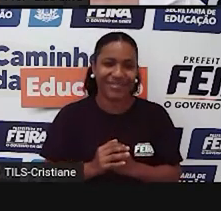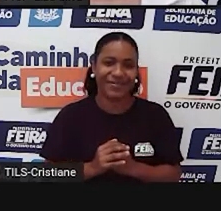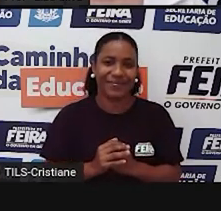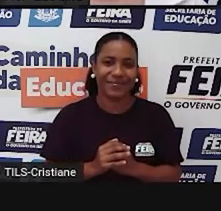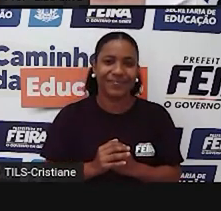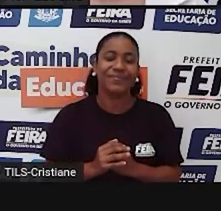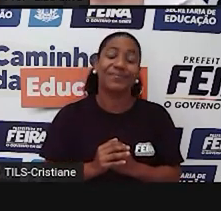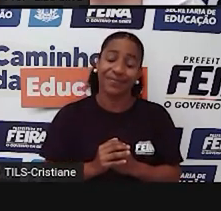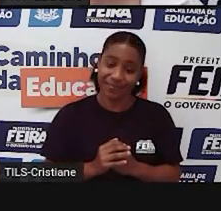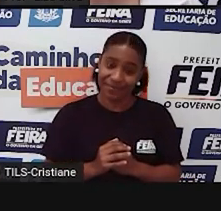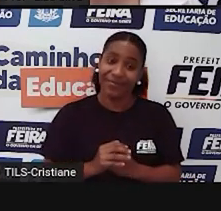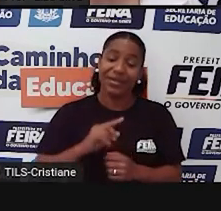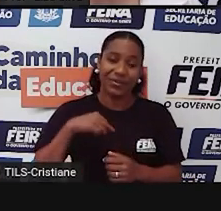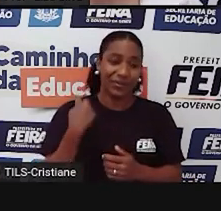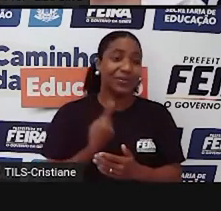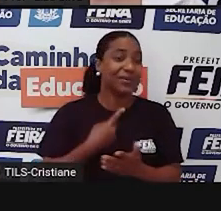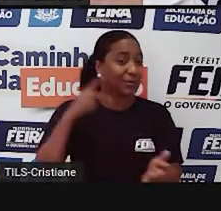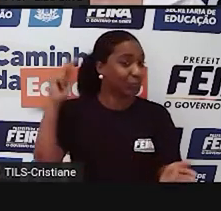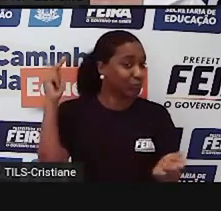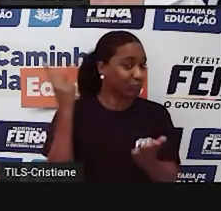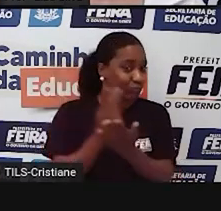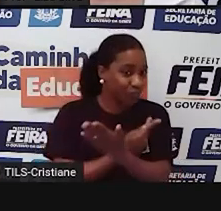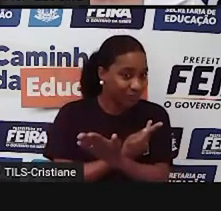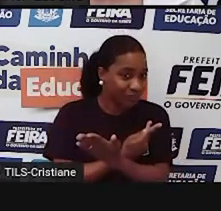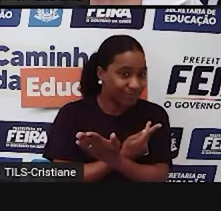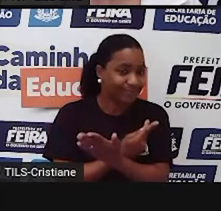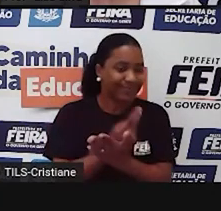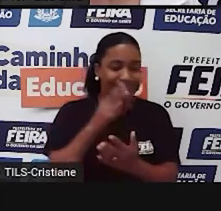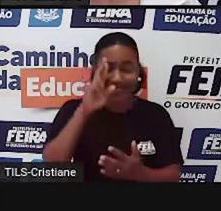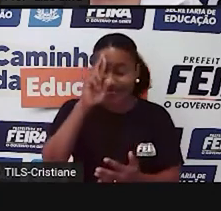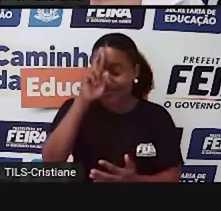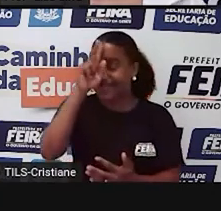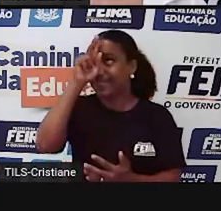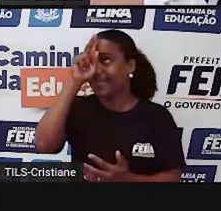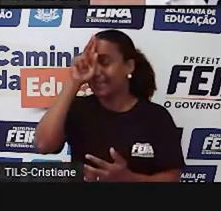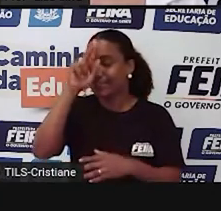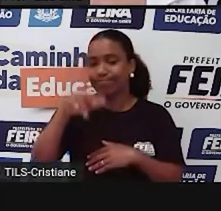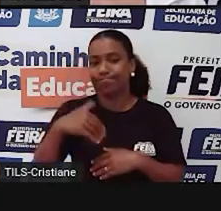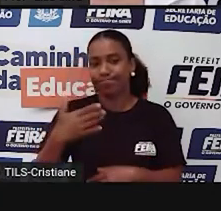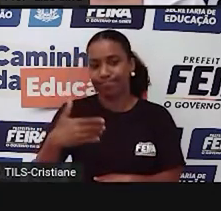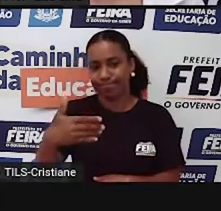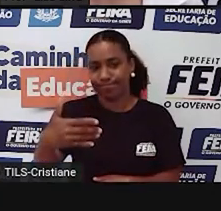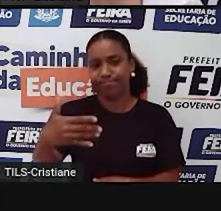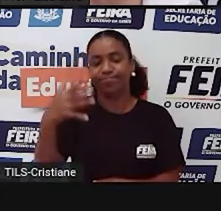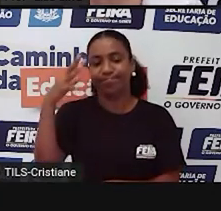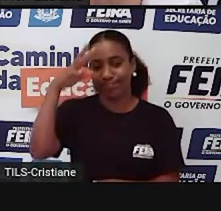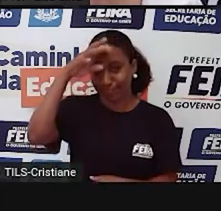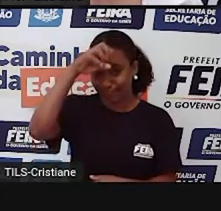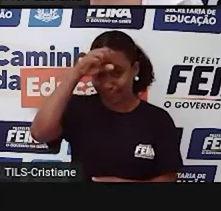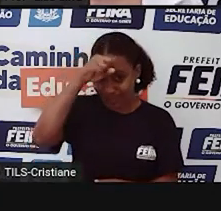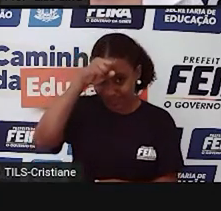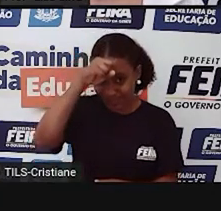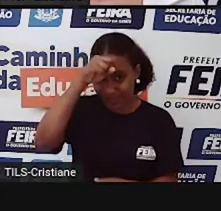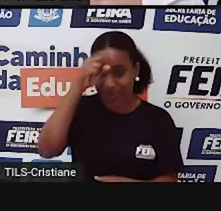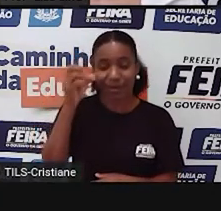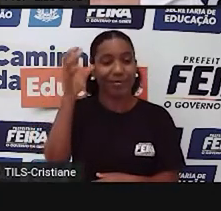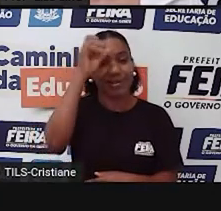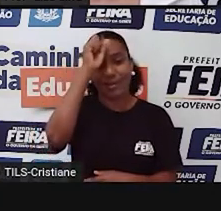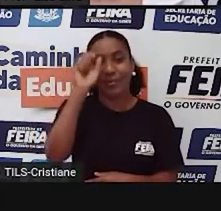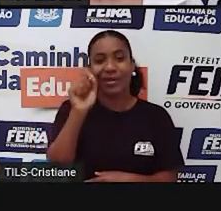É errando que isso é a frente. Então, o que é que esse ditado nos ensina? Que a gente precisa tentar fazer o ensino.